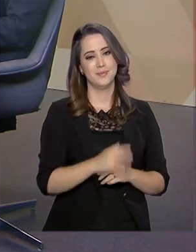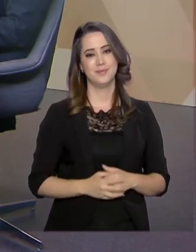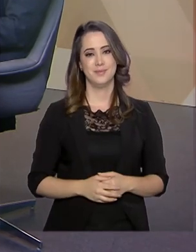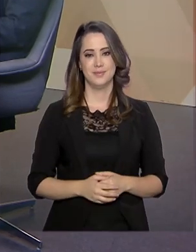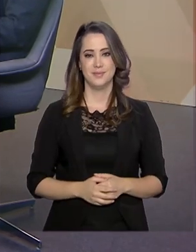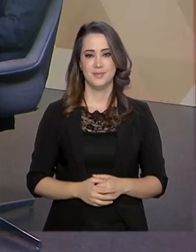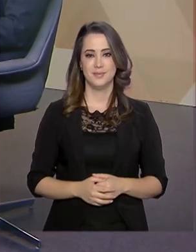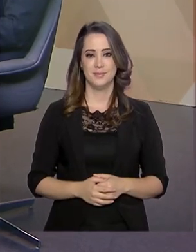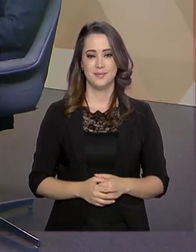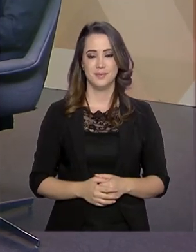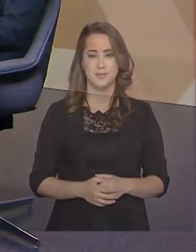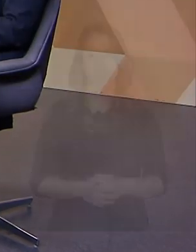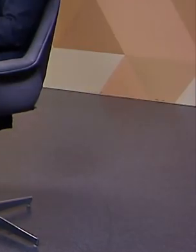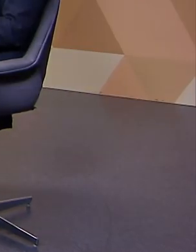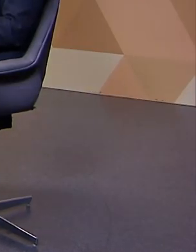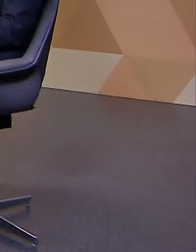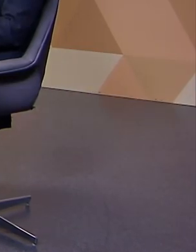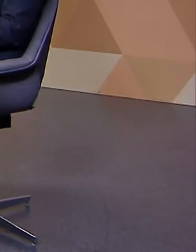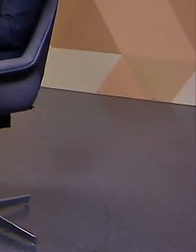o próximo programa.